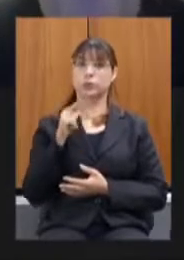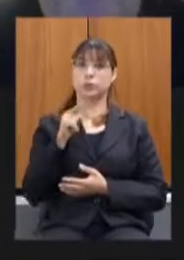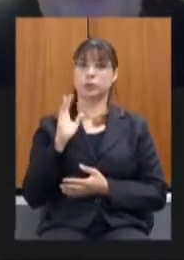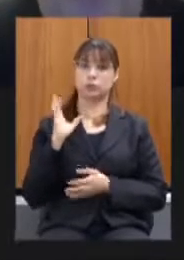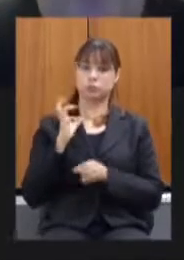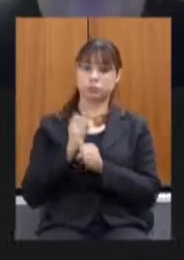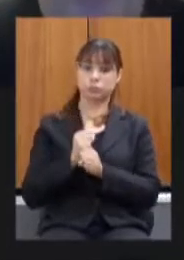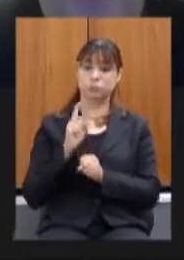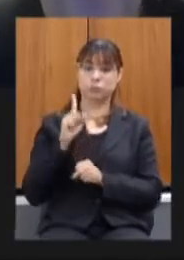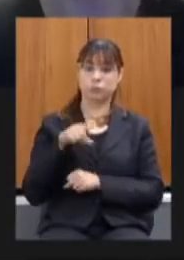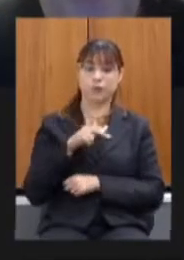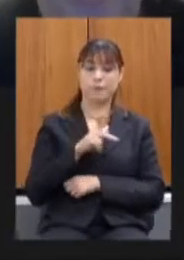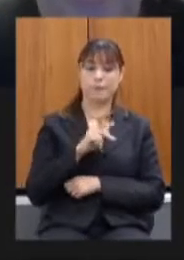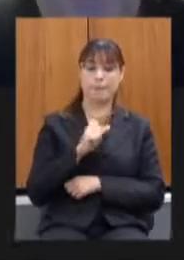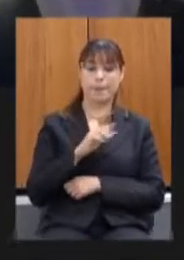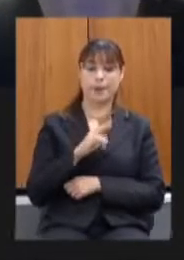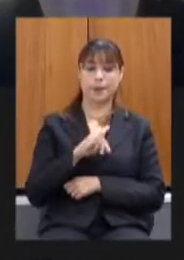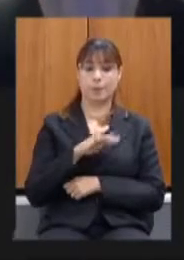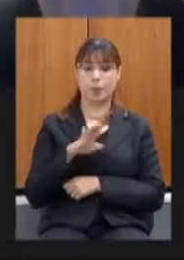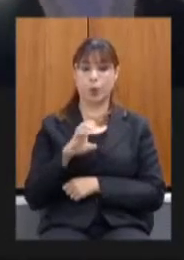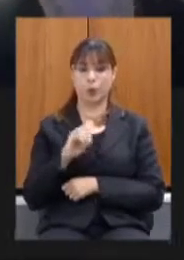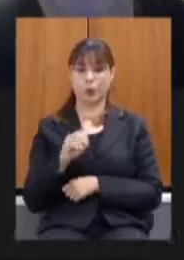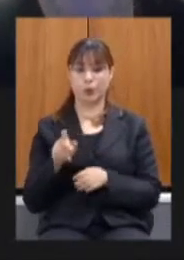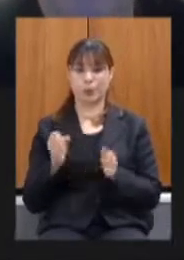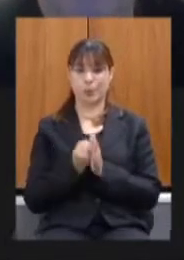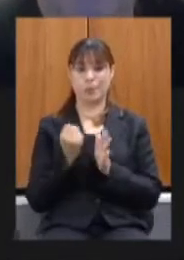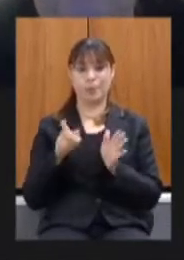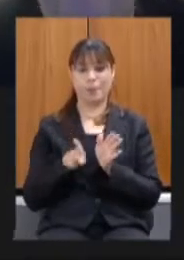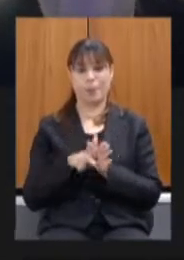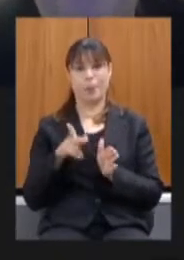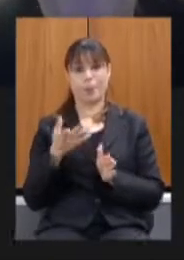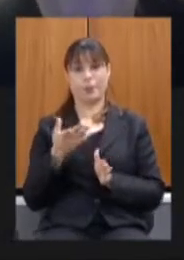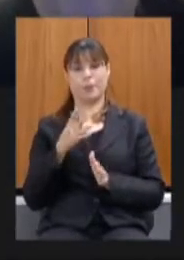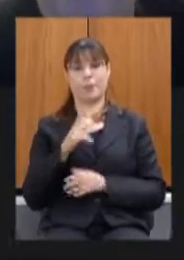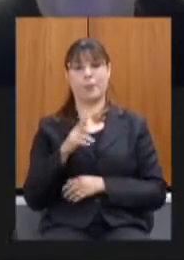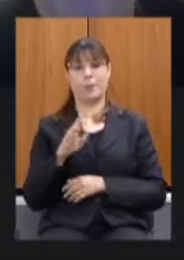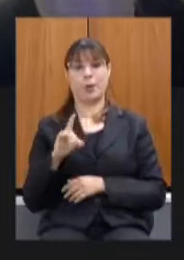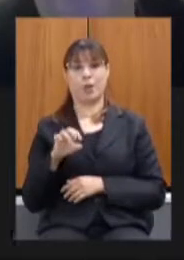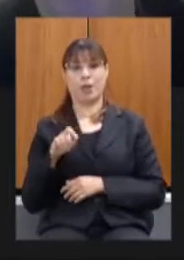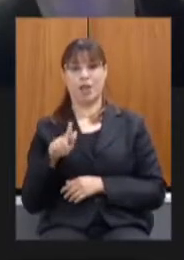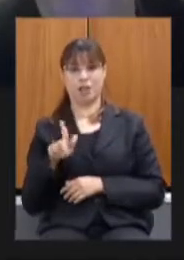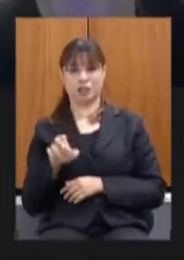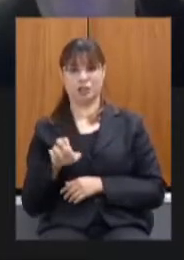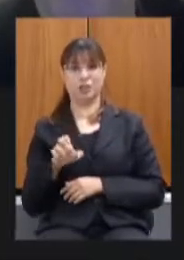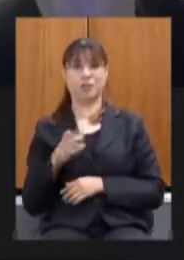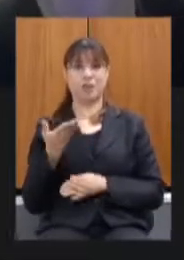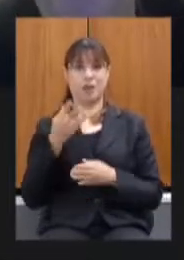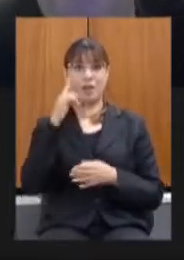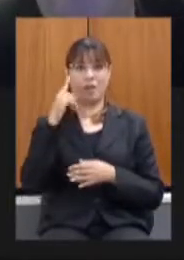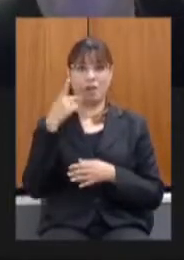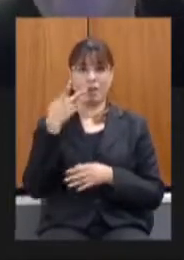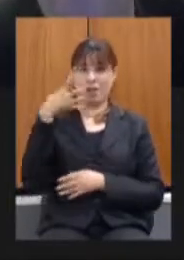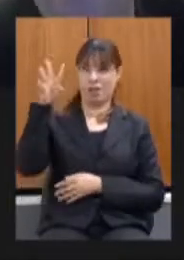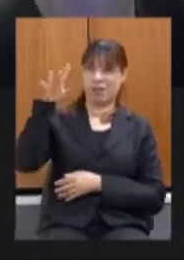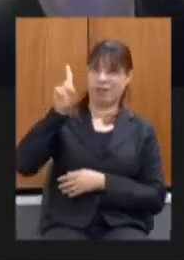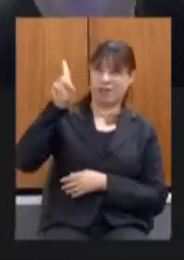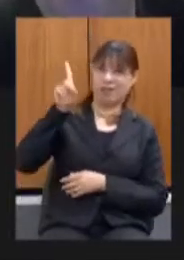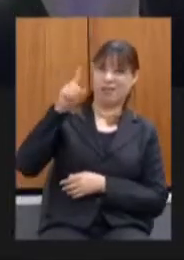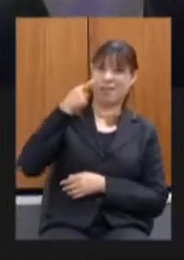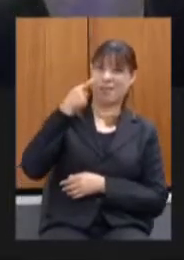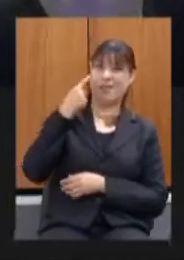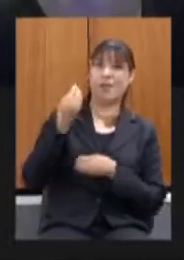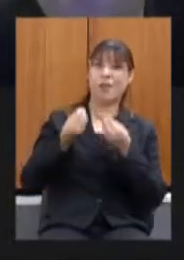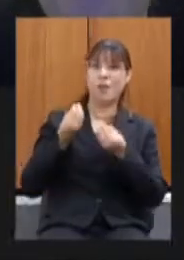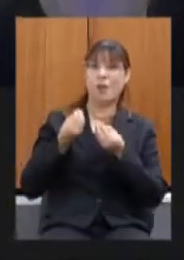patrimonial da Prodeng é aqui que a gente vê como está a situação financeira que é o que leva a empresa a